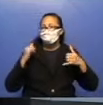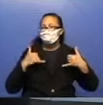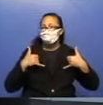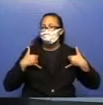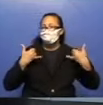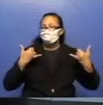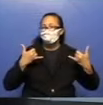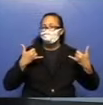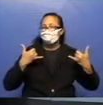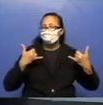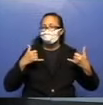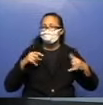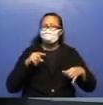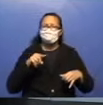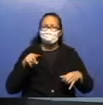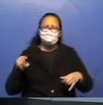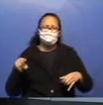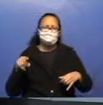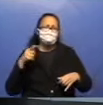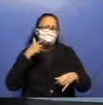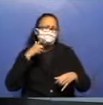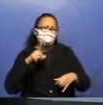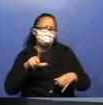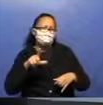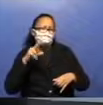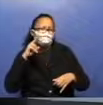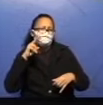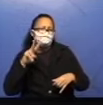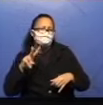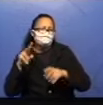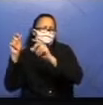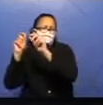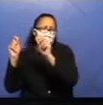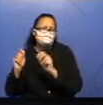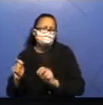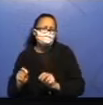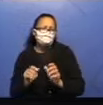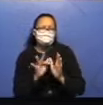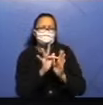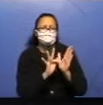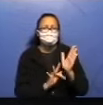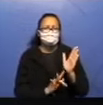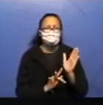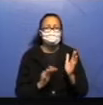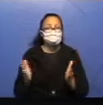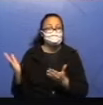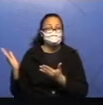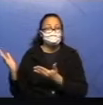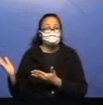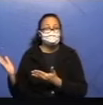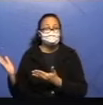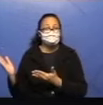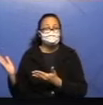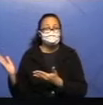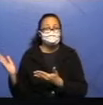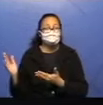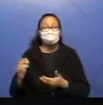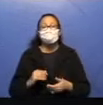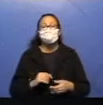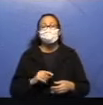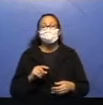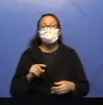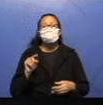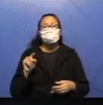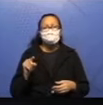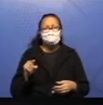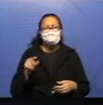identificar as marcas de estruturação desse texto? Dê uma olhadinha no nosso texto. Você